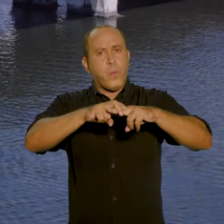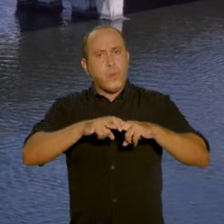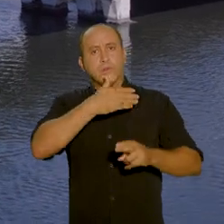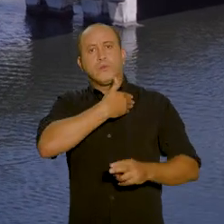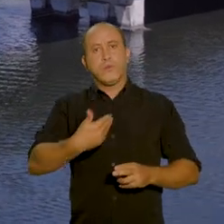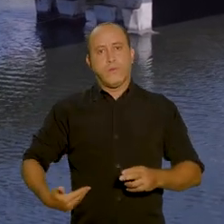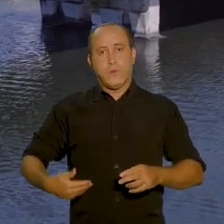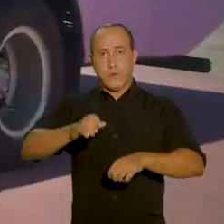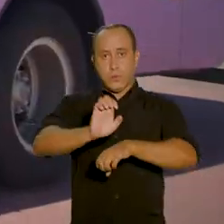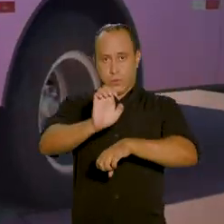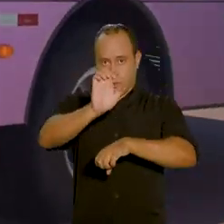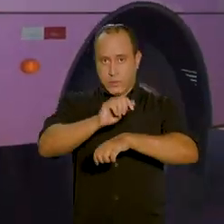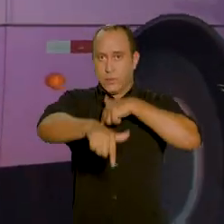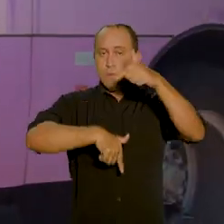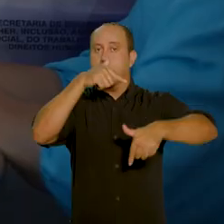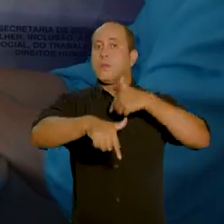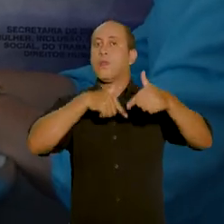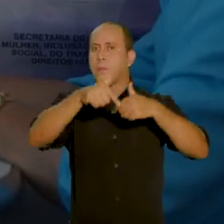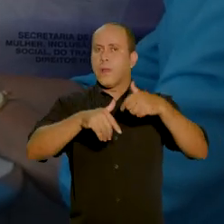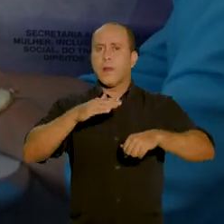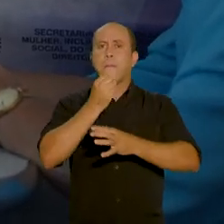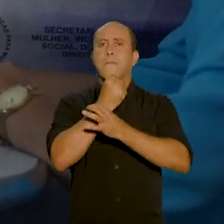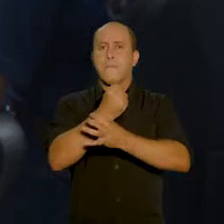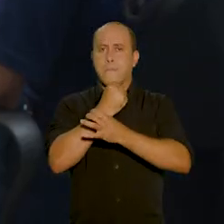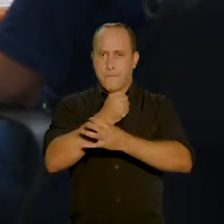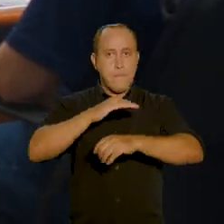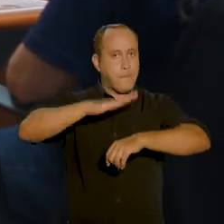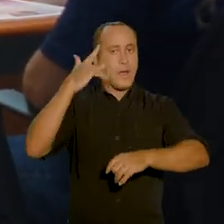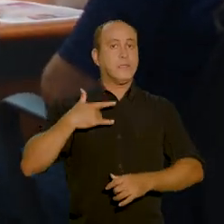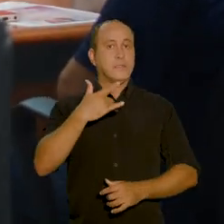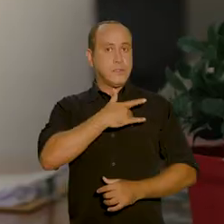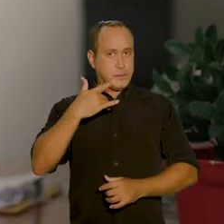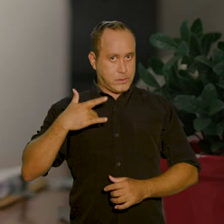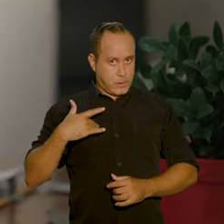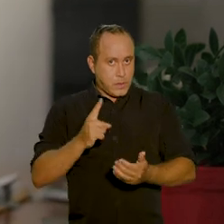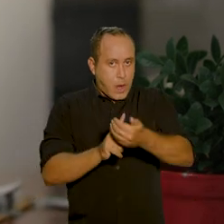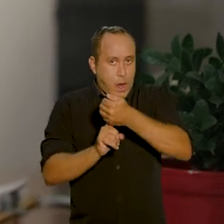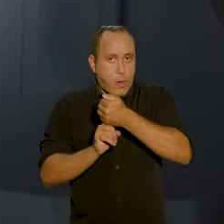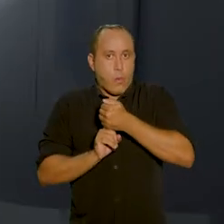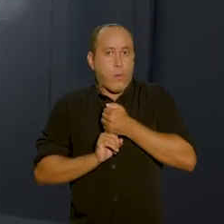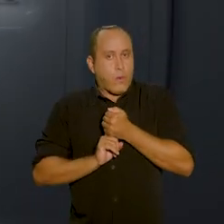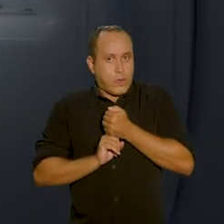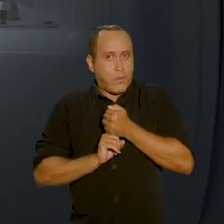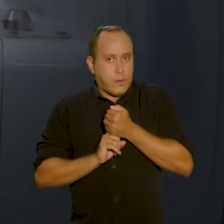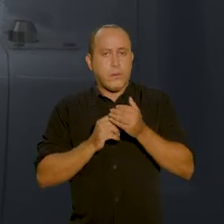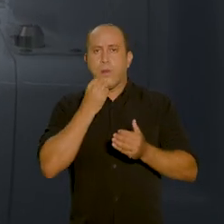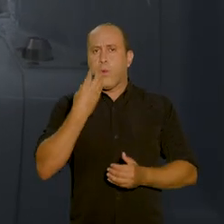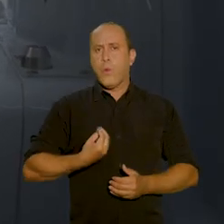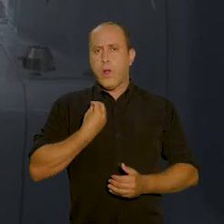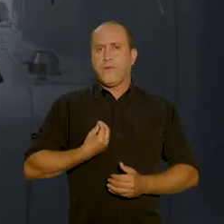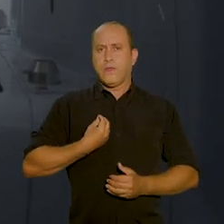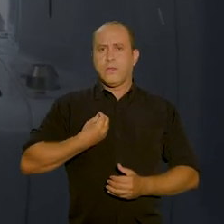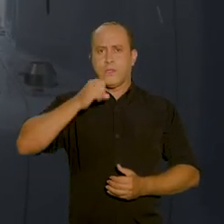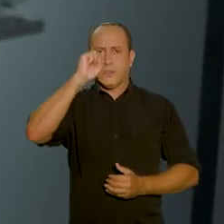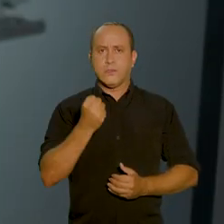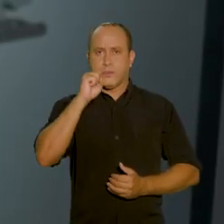É por isso que o governo do estado trabalha para garantir mais segurança, saúde, acolhimento e bem-estar